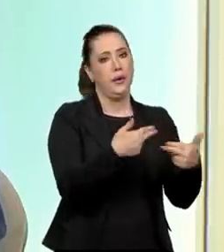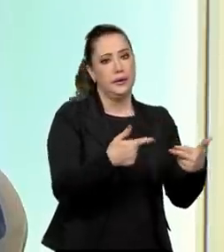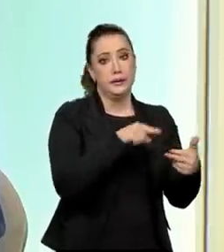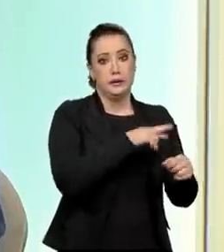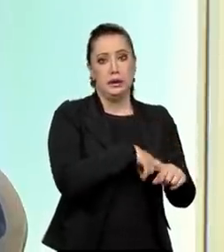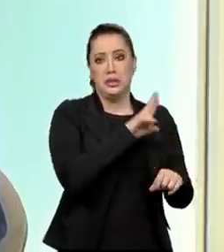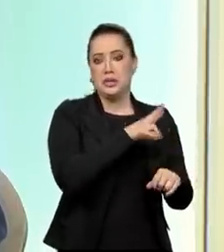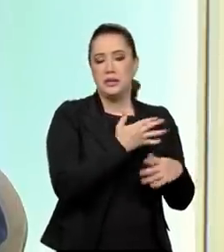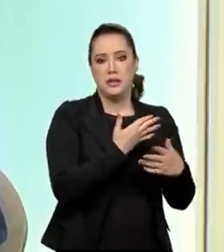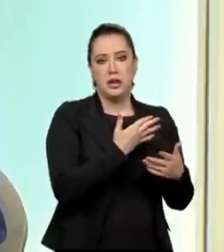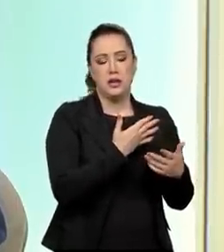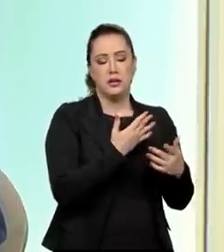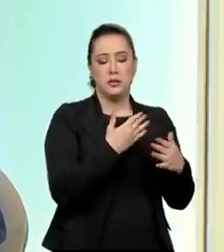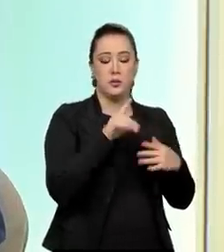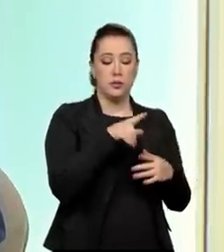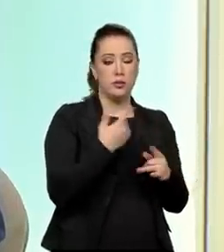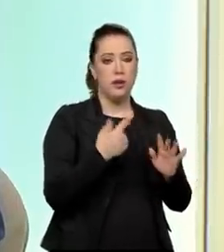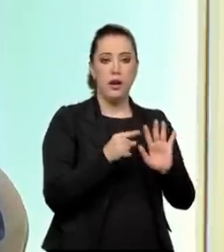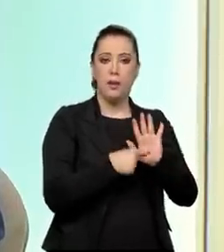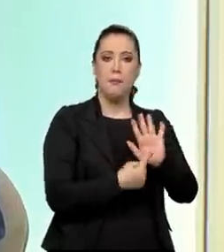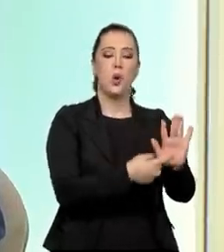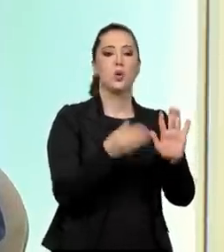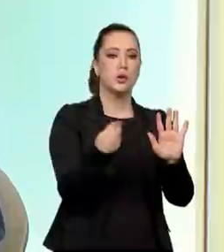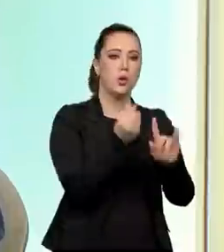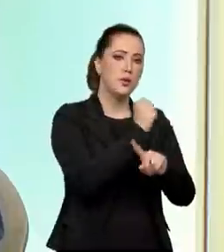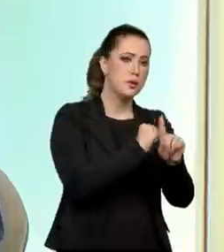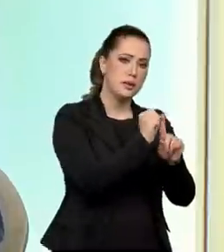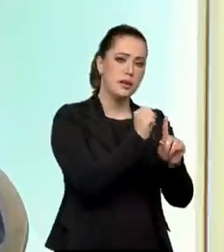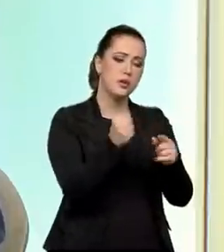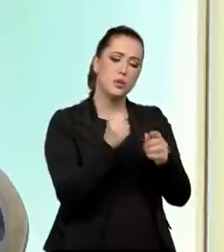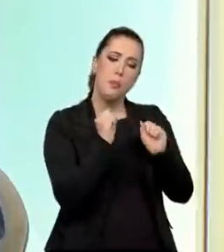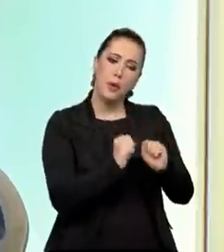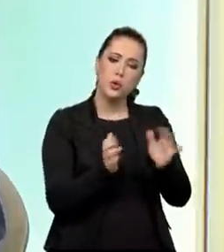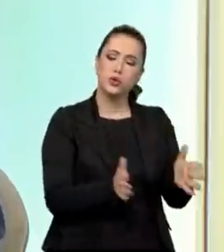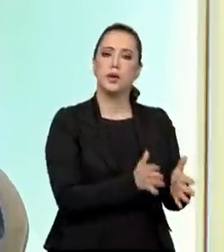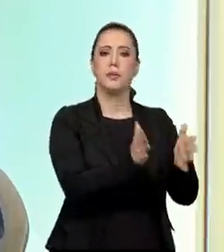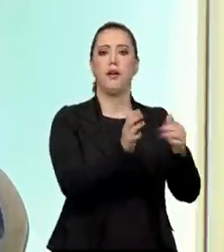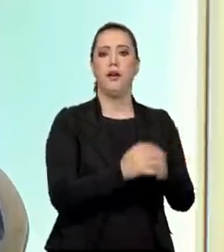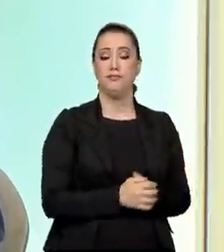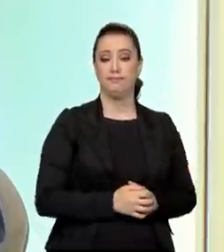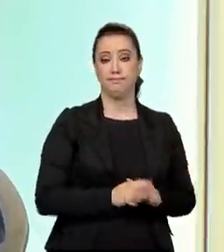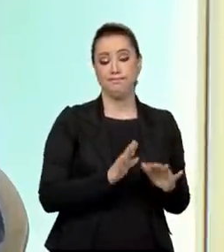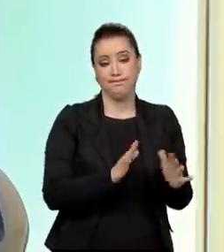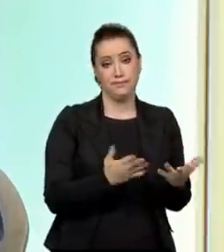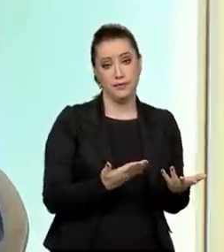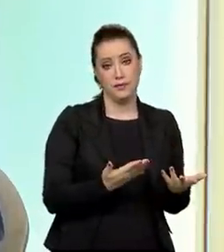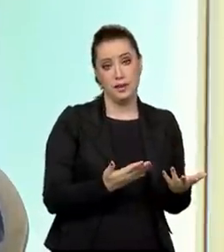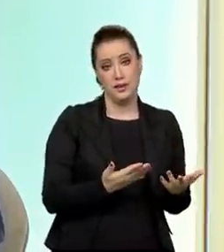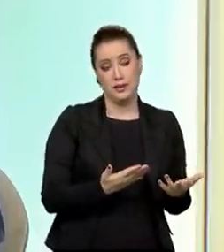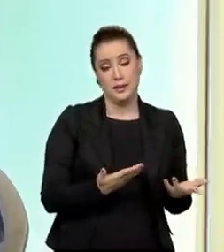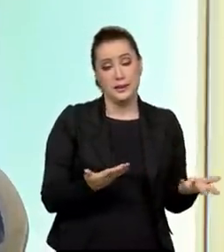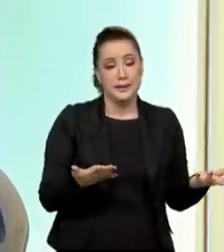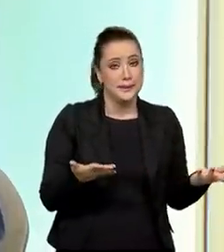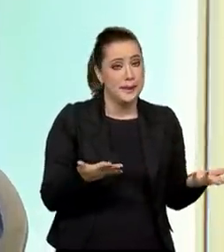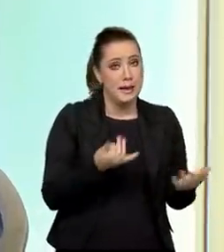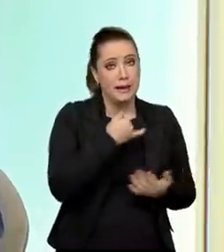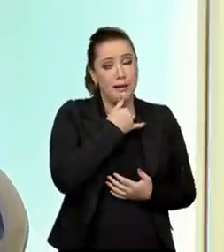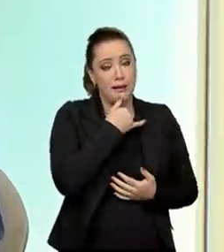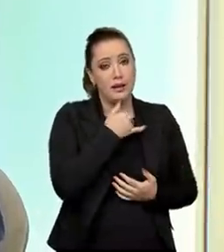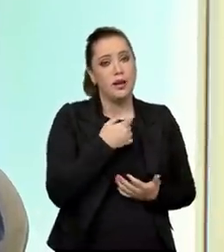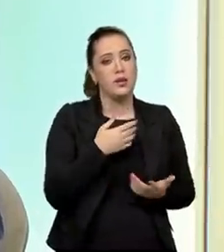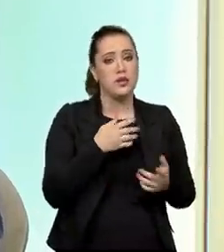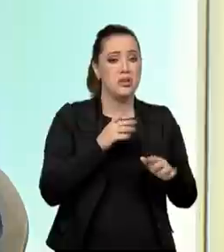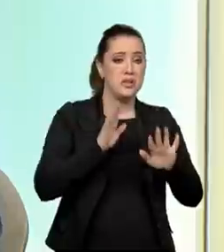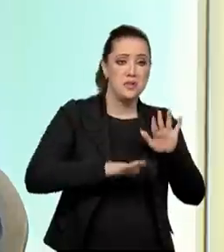está dando um norte a ser perseguido pela sociedade. A gente sabe que, infelizmente, talvez nunca vai chegar o dia em que nenhuma